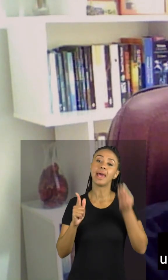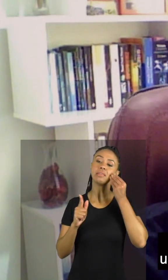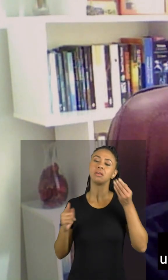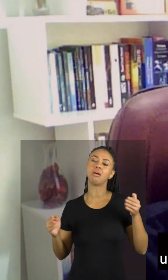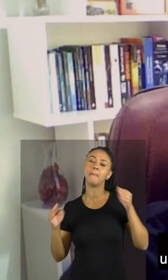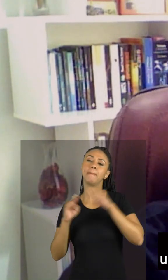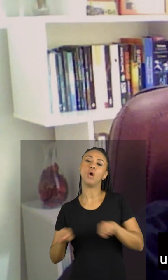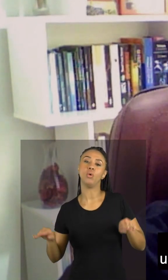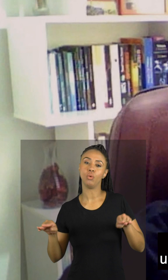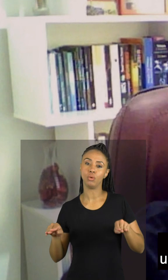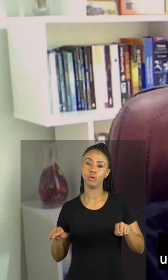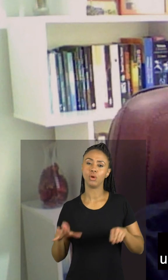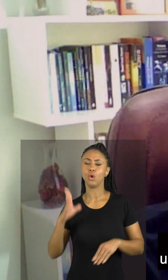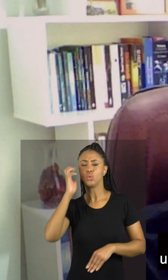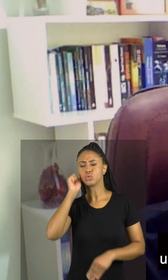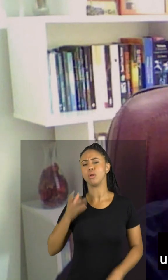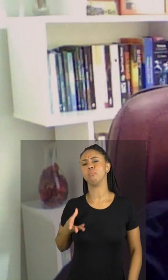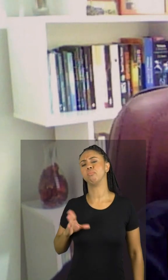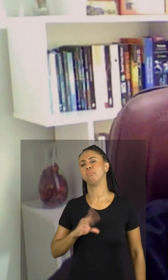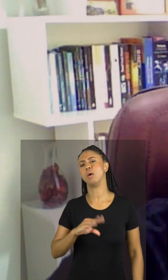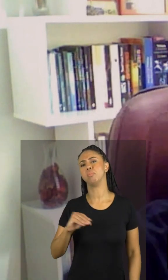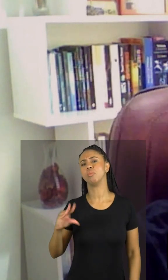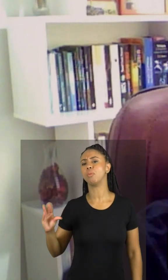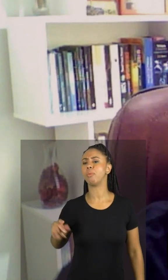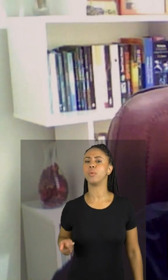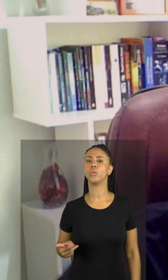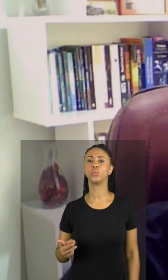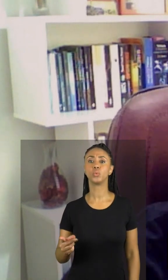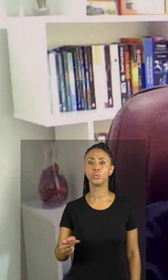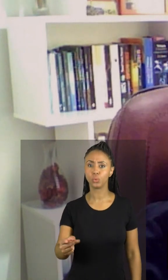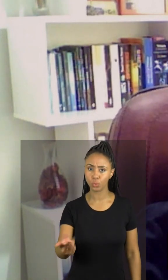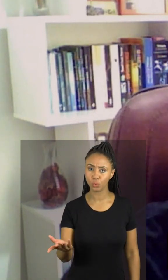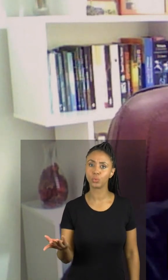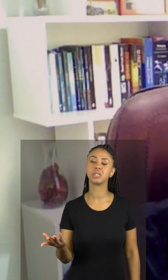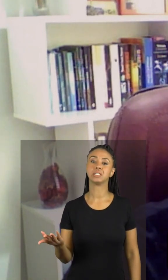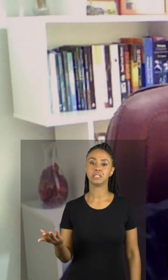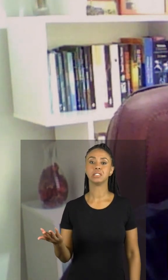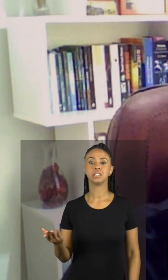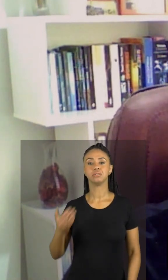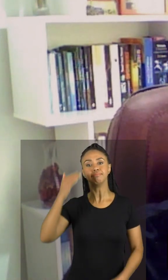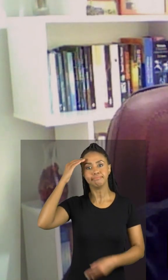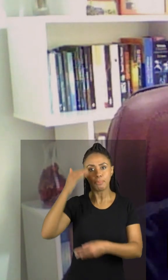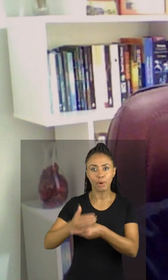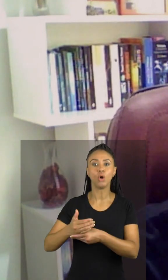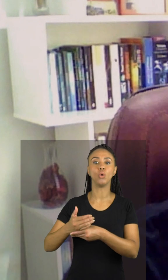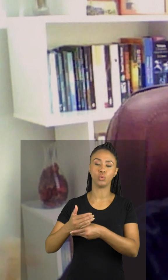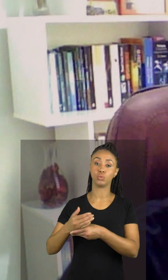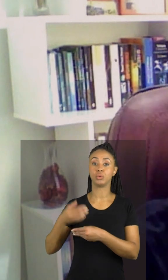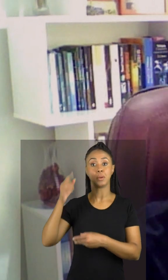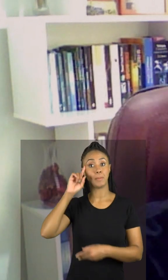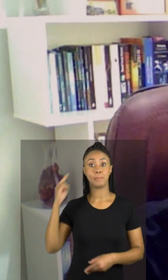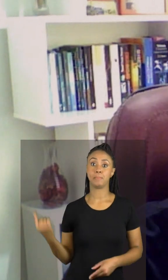com um sono muito mais prolongado, com muito mais profundidade nesse sono, nessa